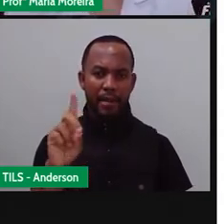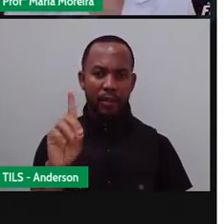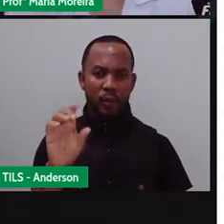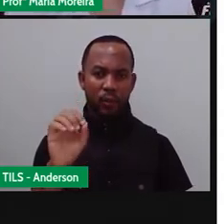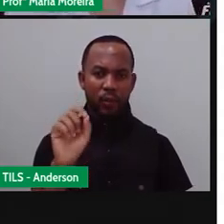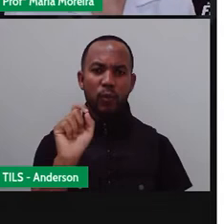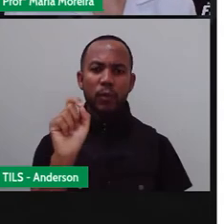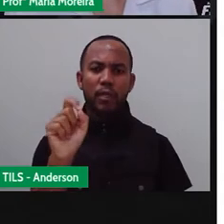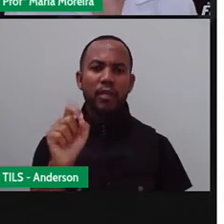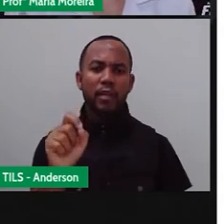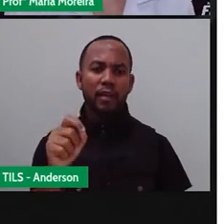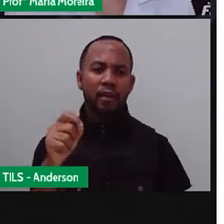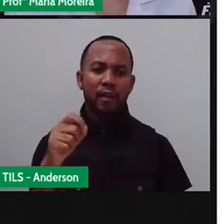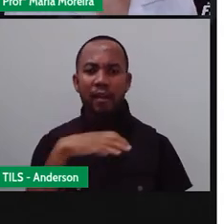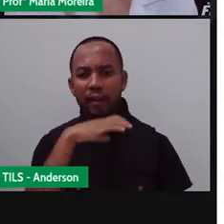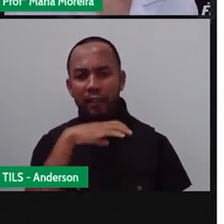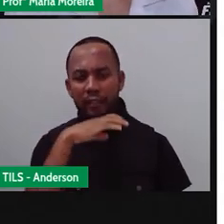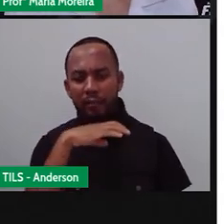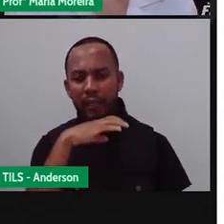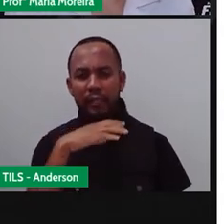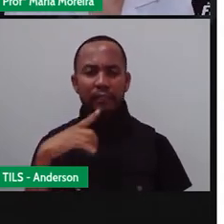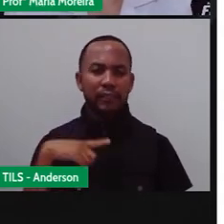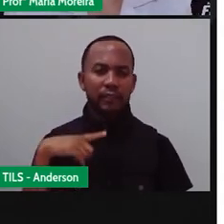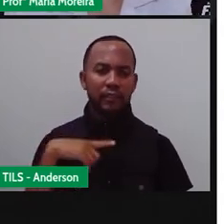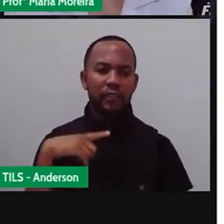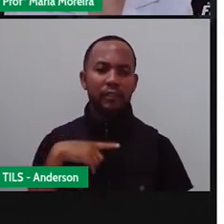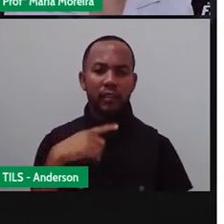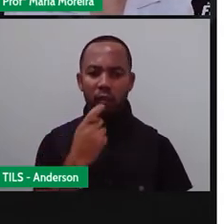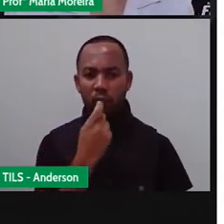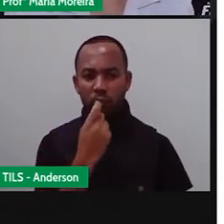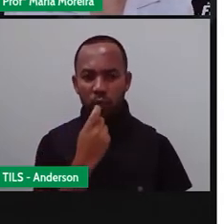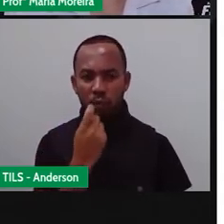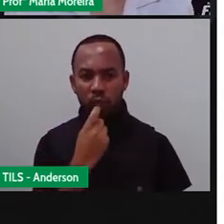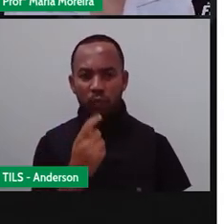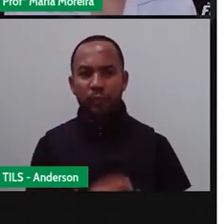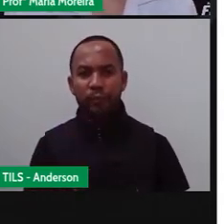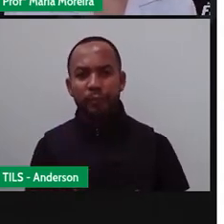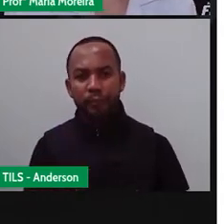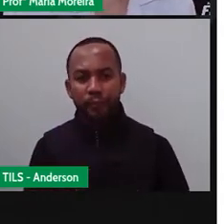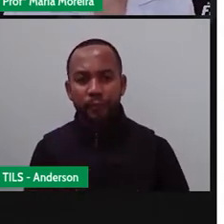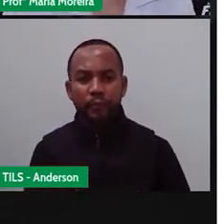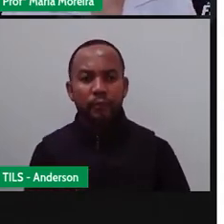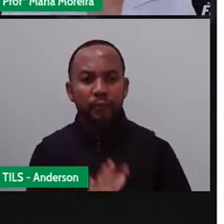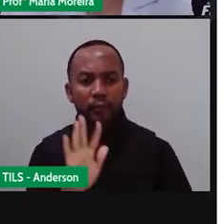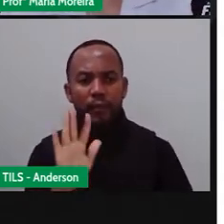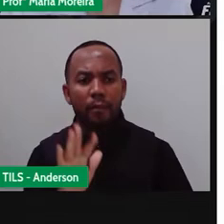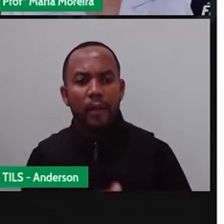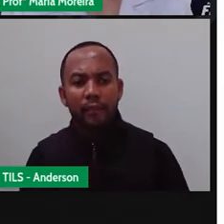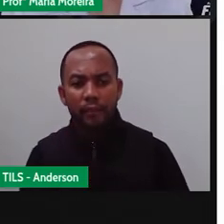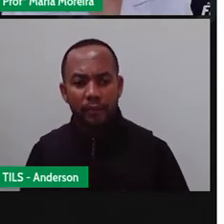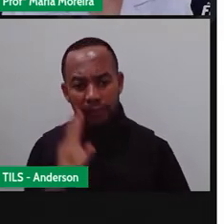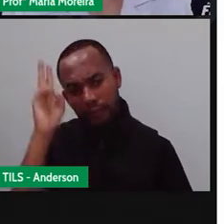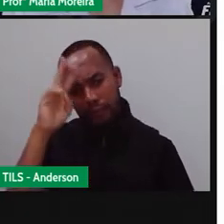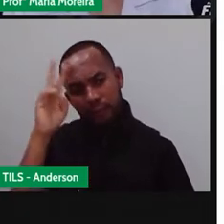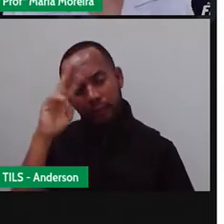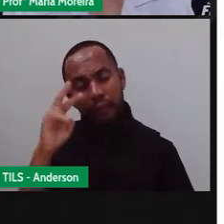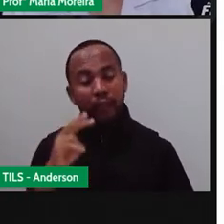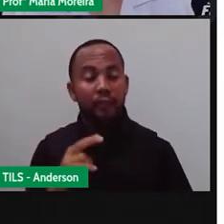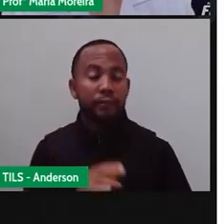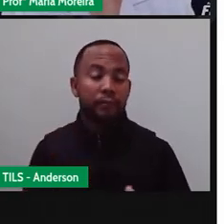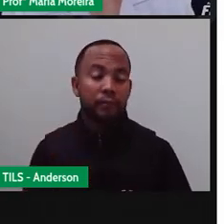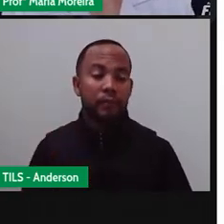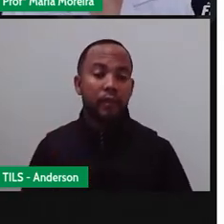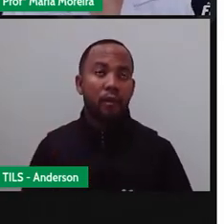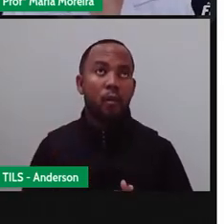Josefina, falou aí mais ou menos o que seriam os animais vertebrados, mas você lembra exatamente o que